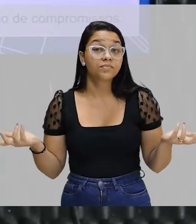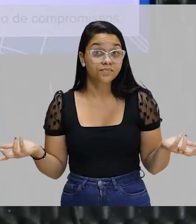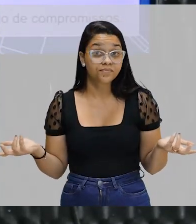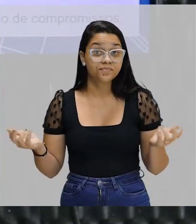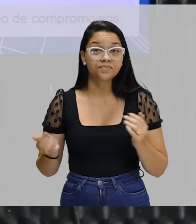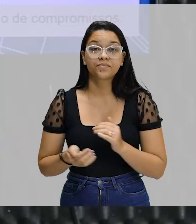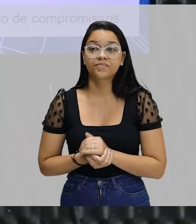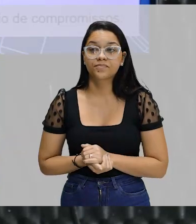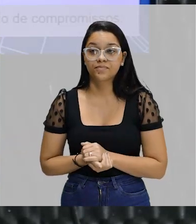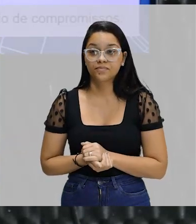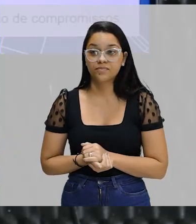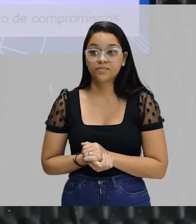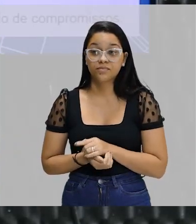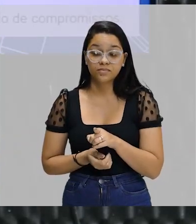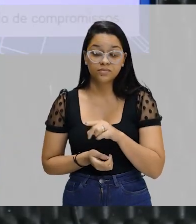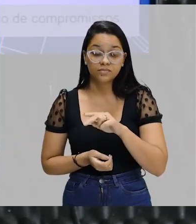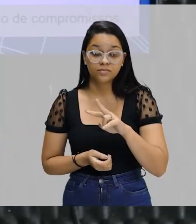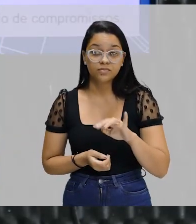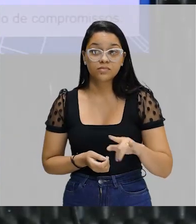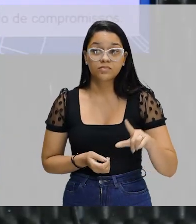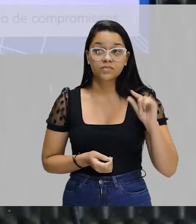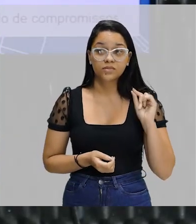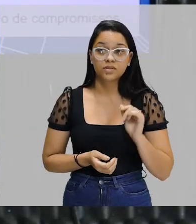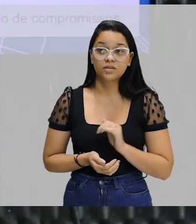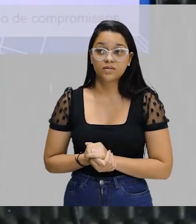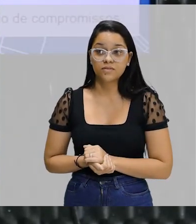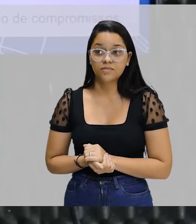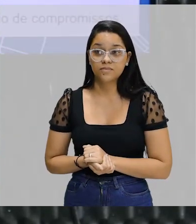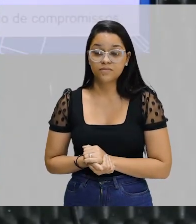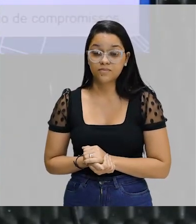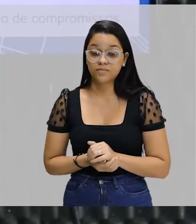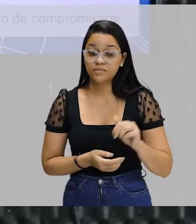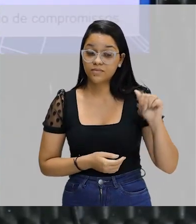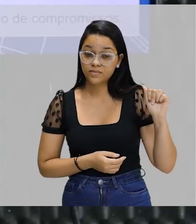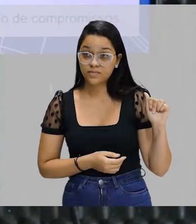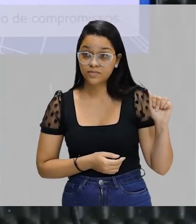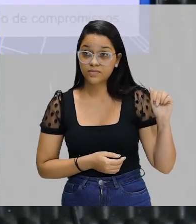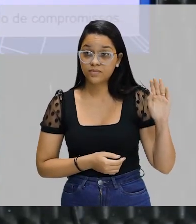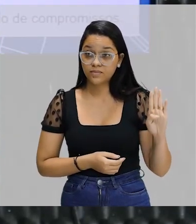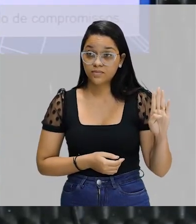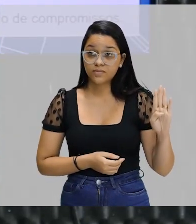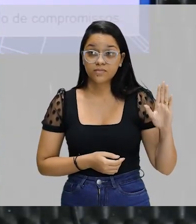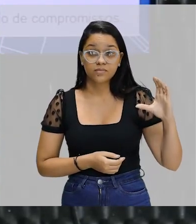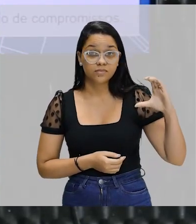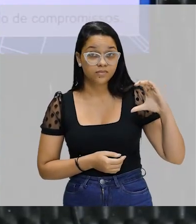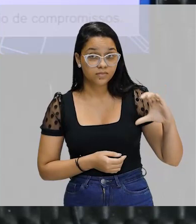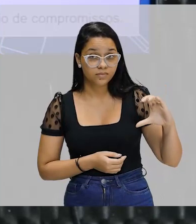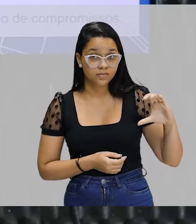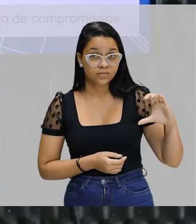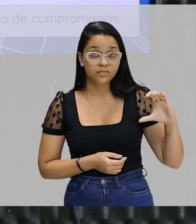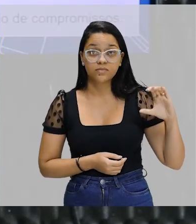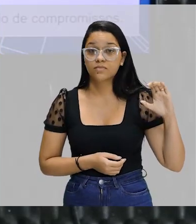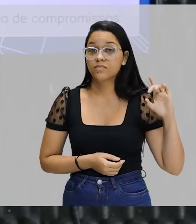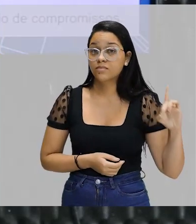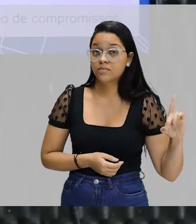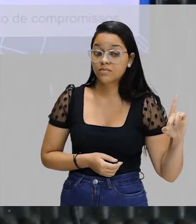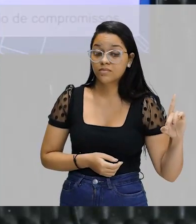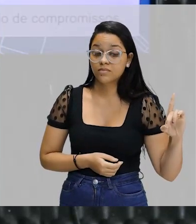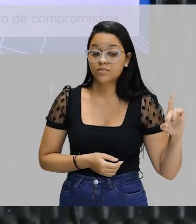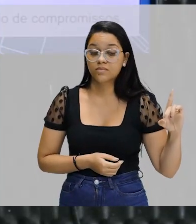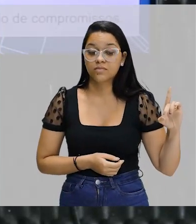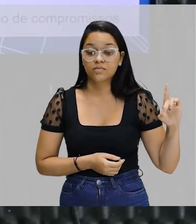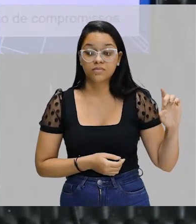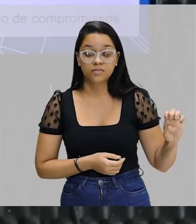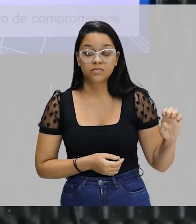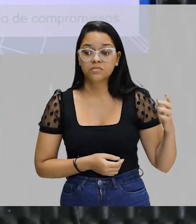você vai marcar? Letra A, letra B, letra C ou letra D?